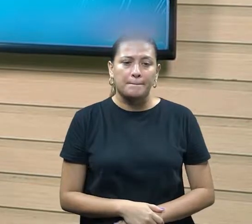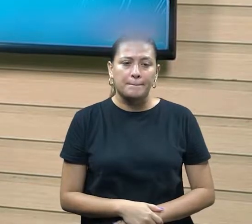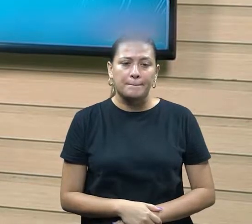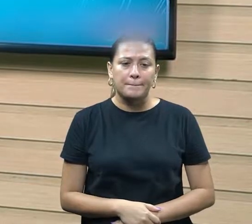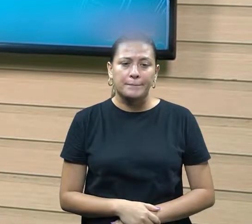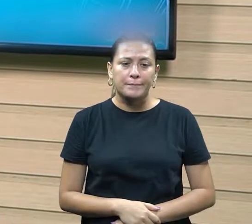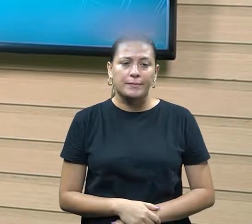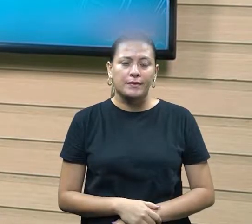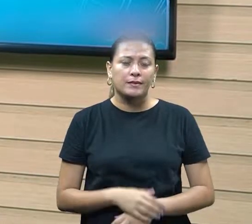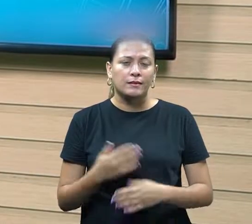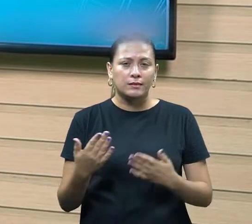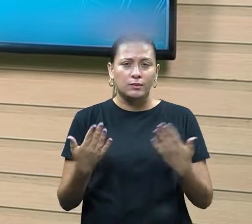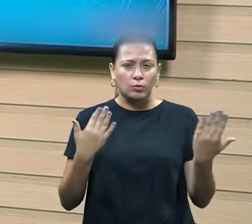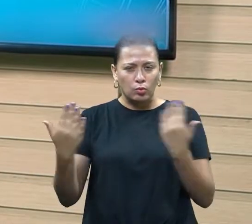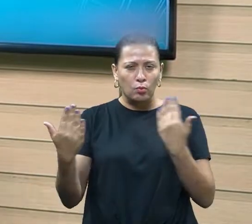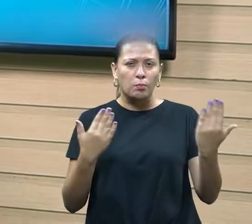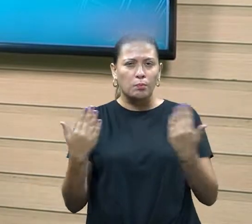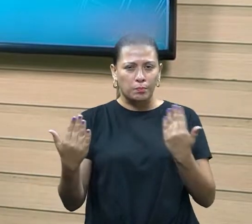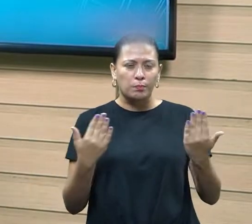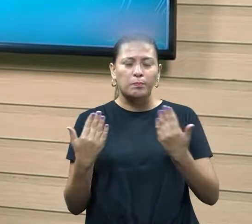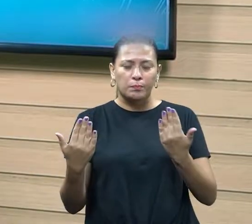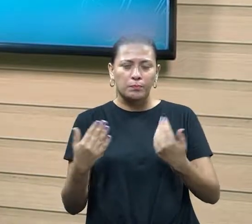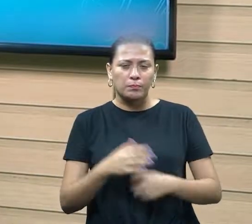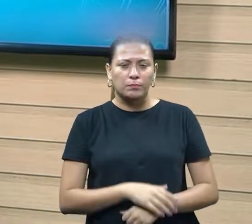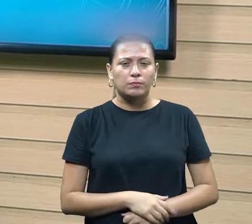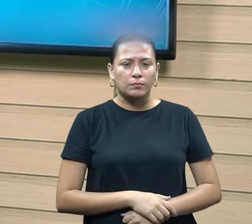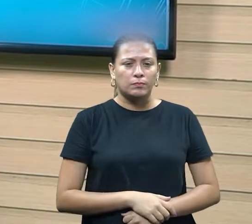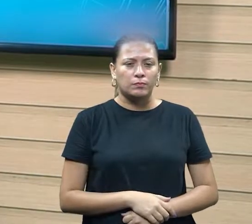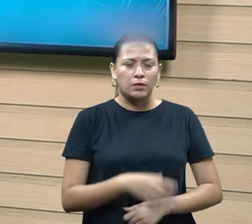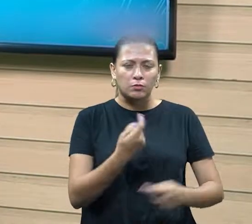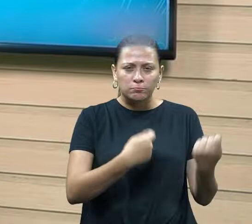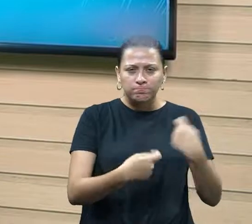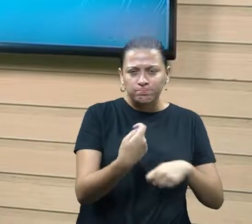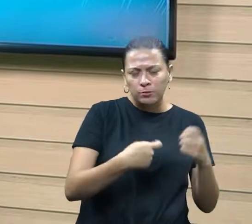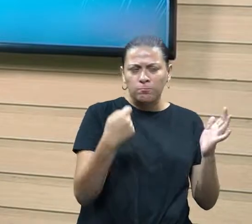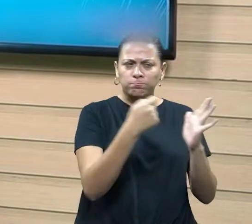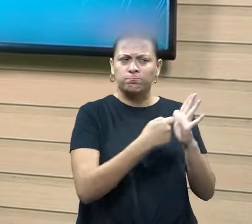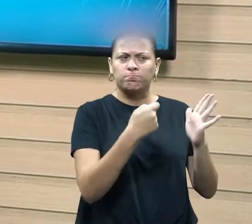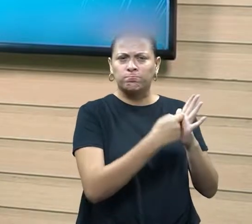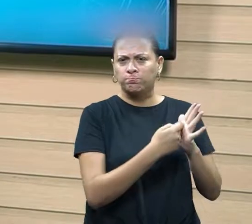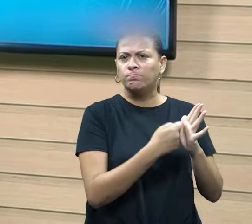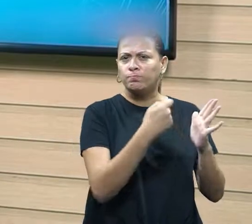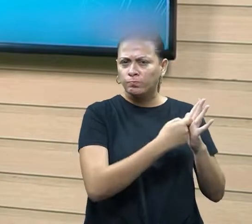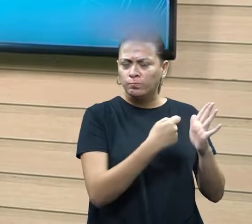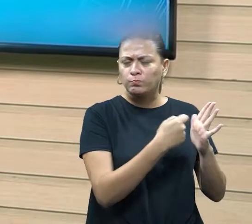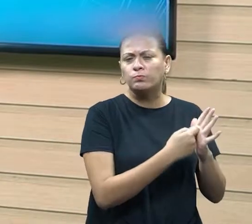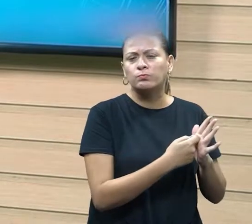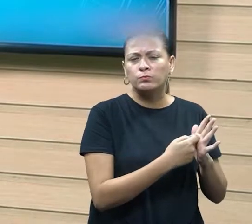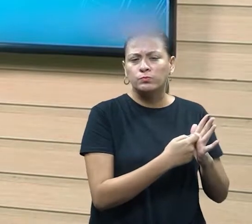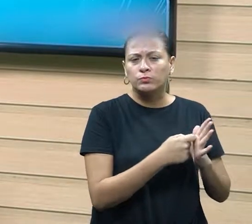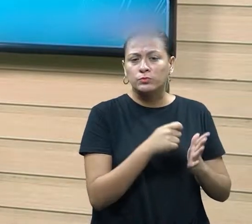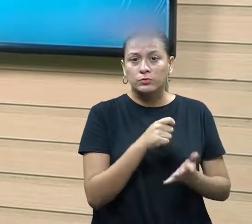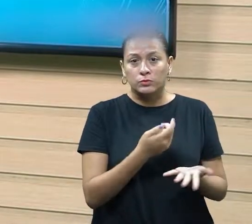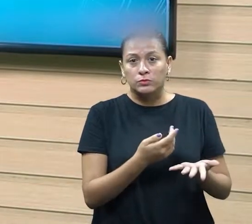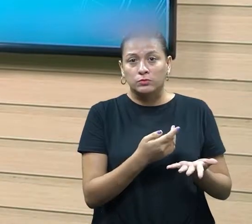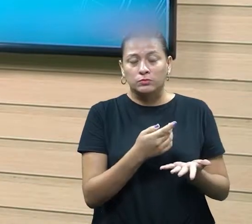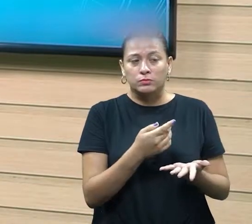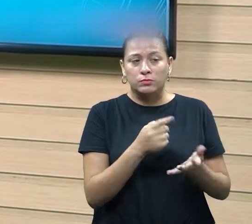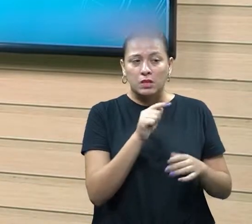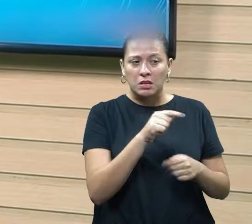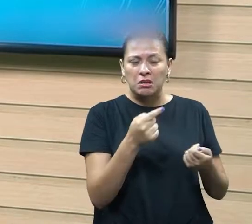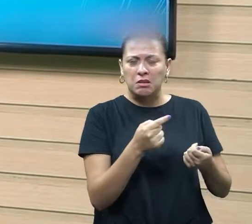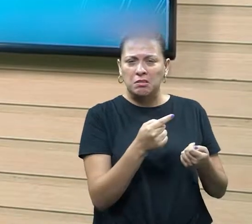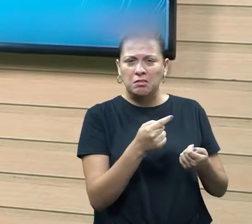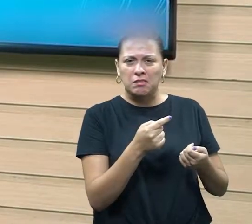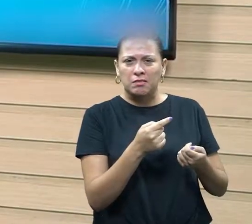Em relação ao tirano que vai para cima, que muitas das vezes ele acaba até me contaminando a questão da negociação, já